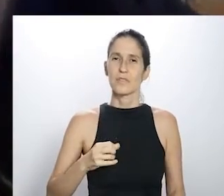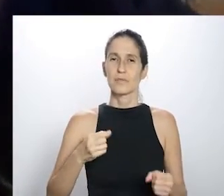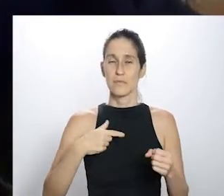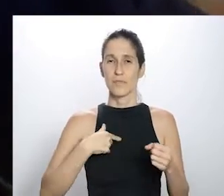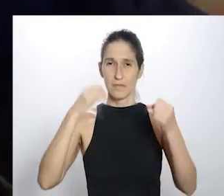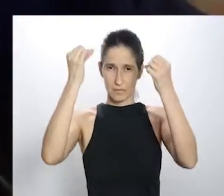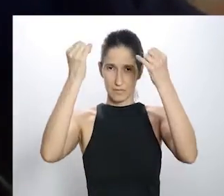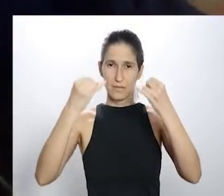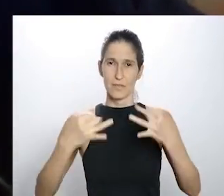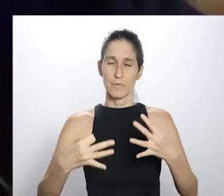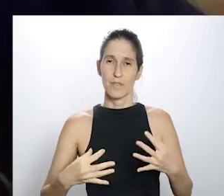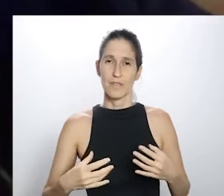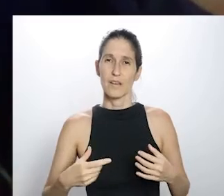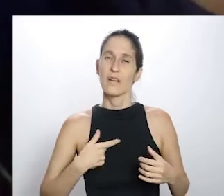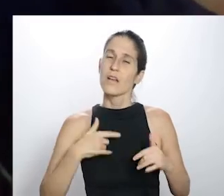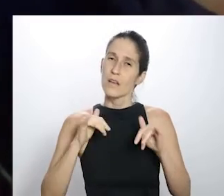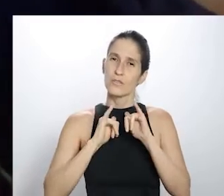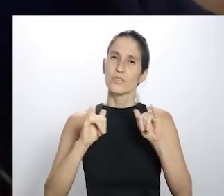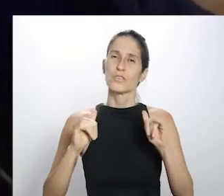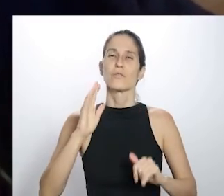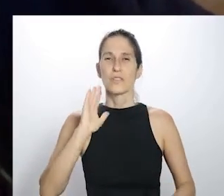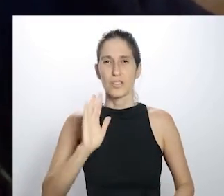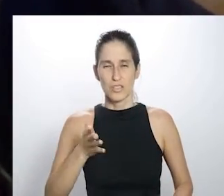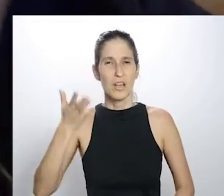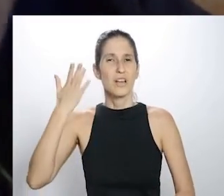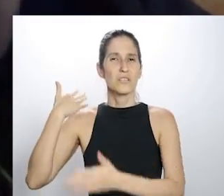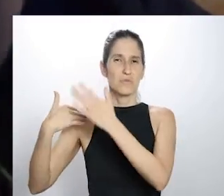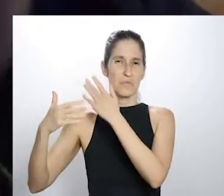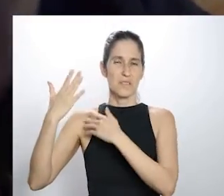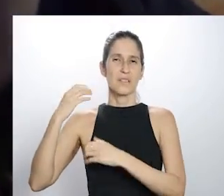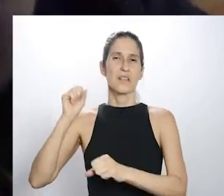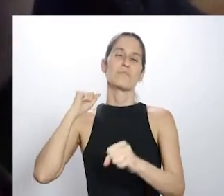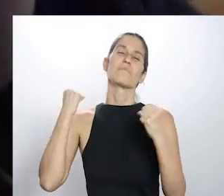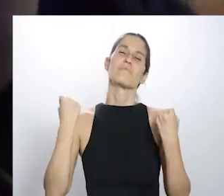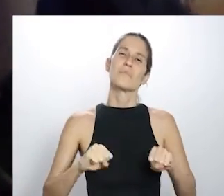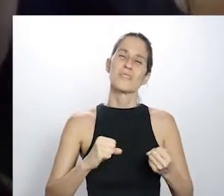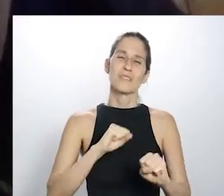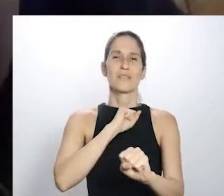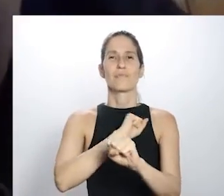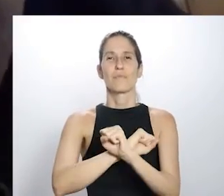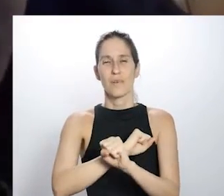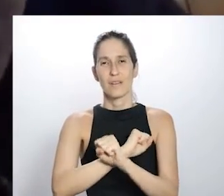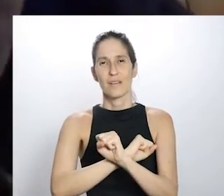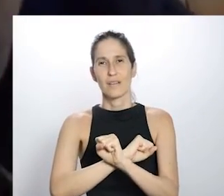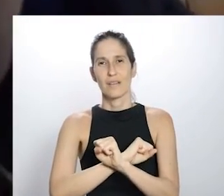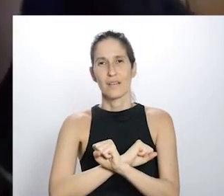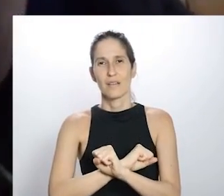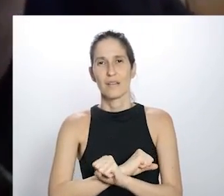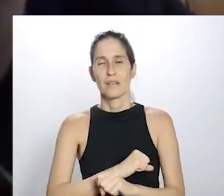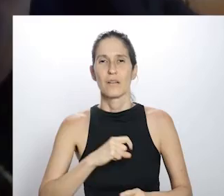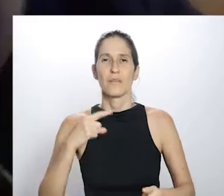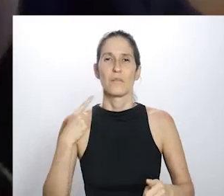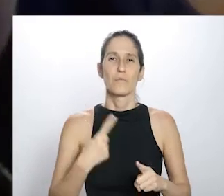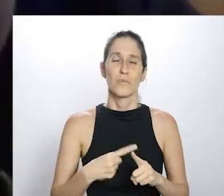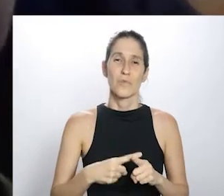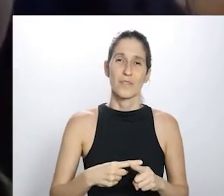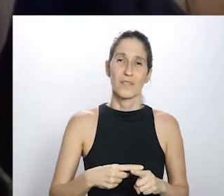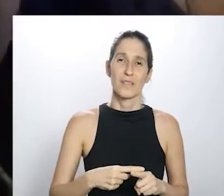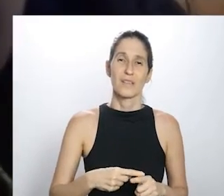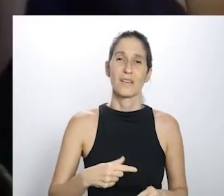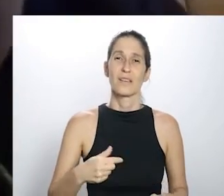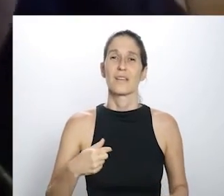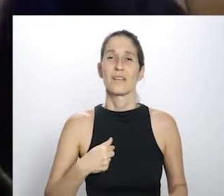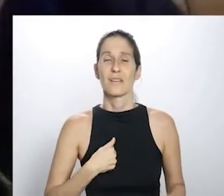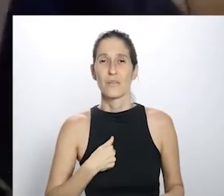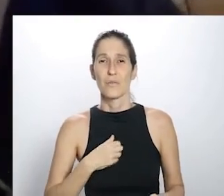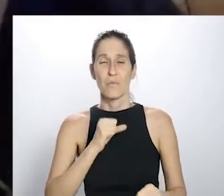mensagem para todo mundo. E, assim, eu digo que eu já vivi essa experiência de parar. Eu já vivi essa experiência de